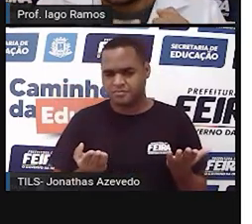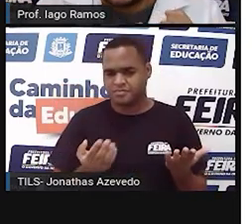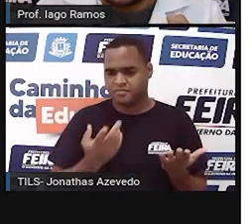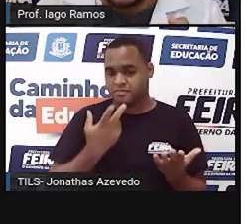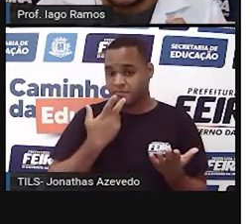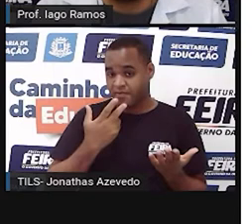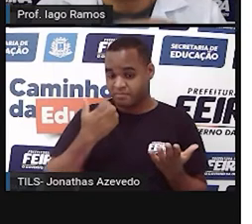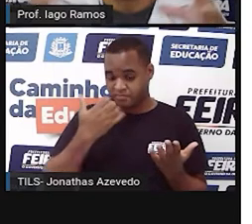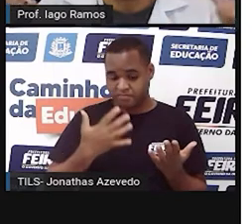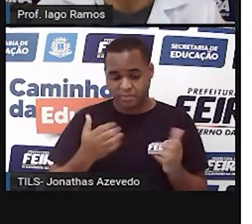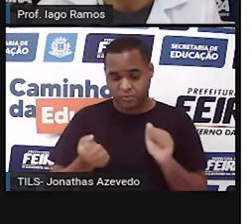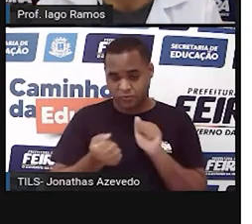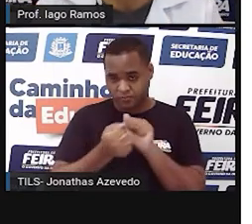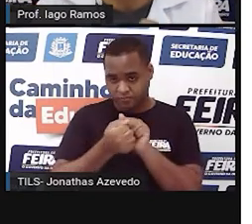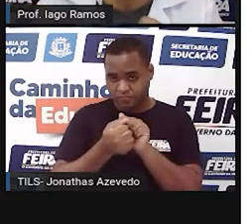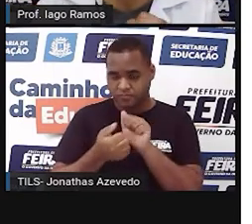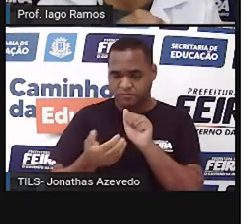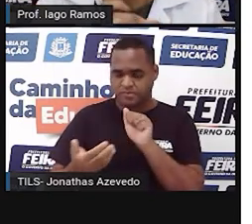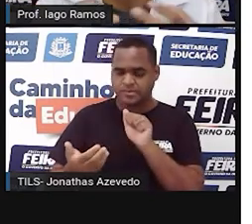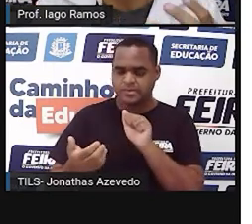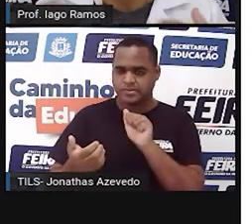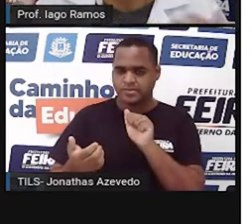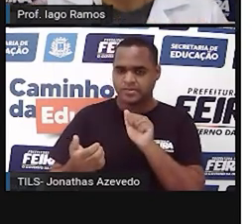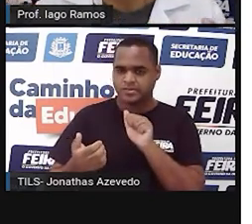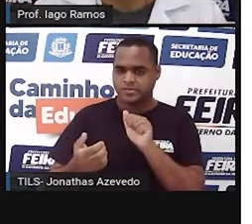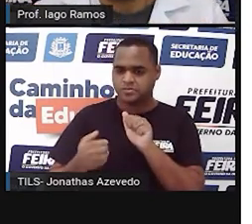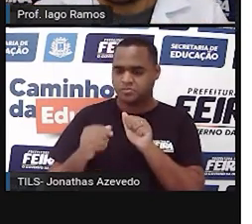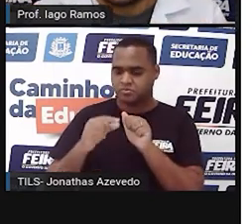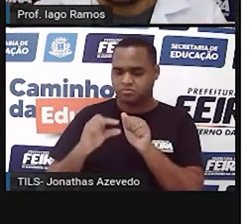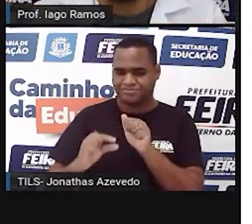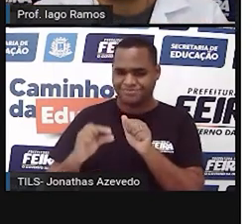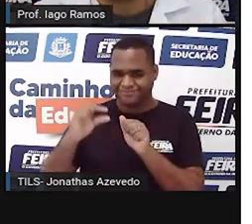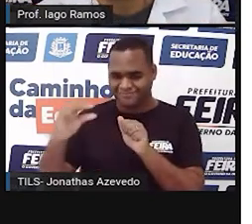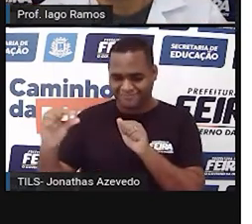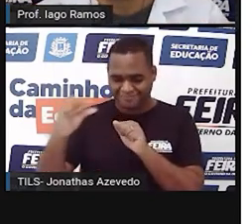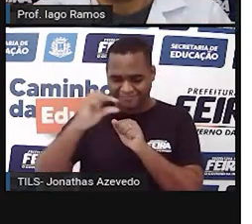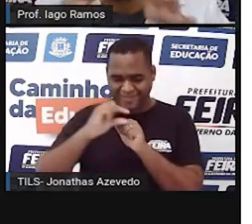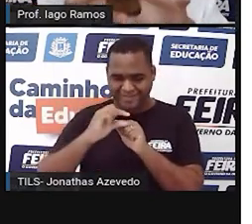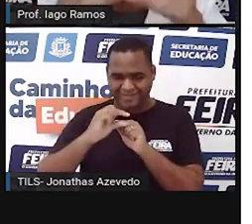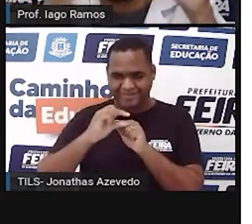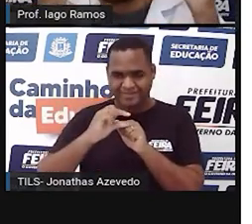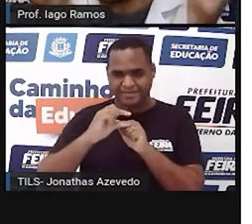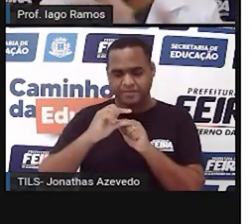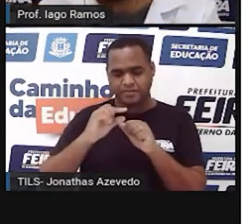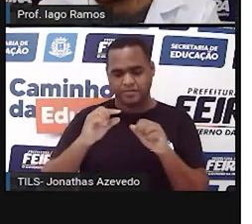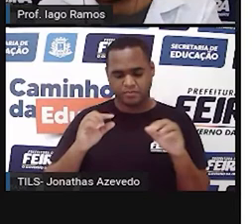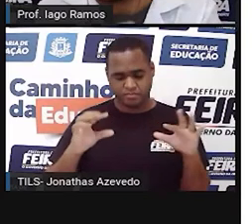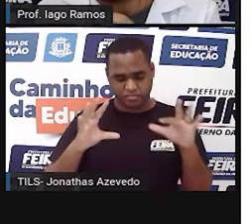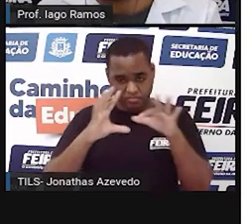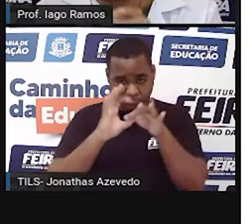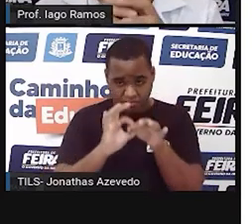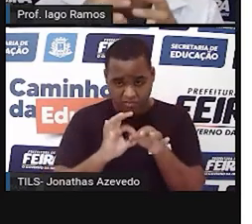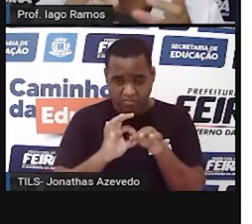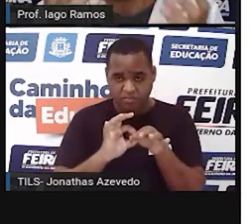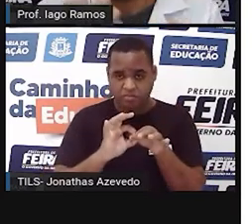de juntar, né? Falou de acrescentar, falou de reunir ou unir,